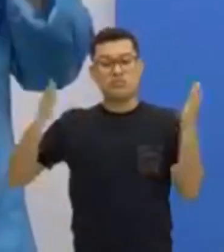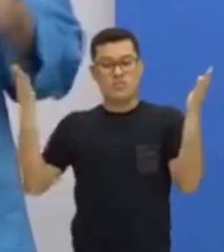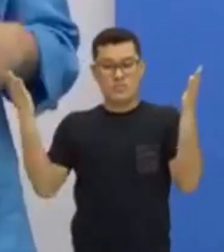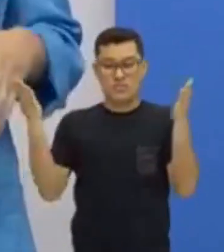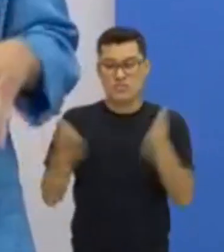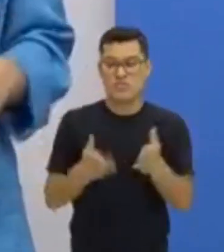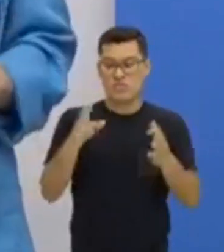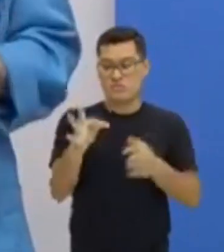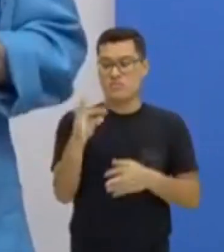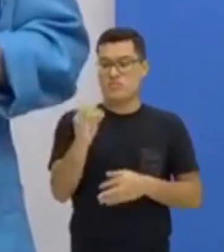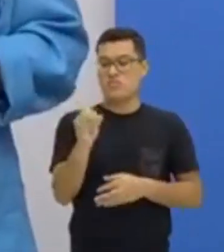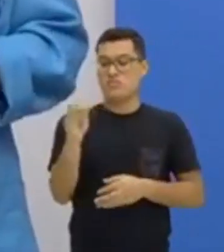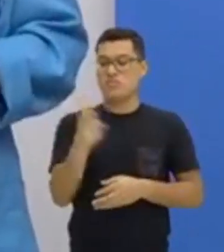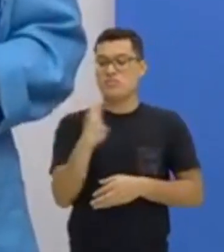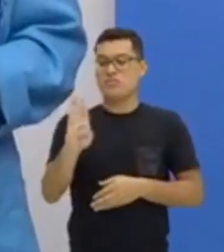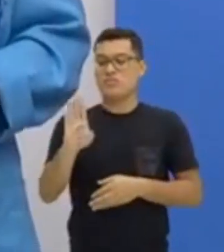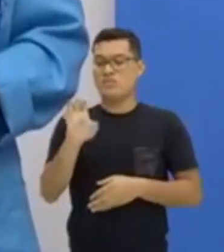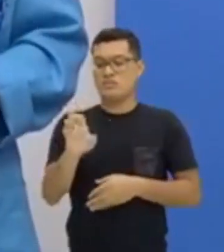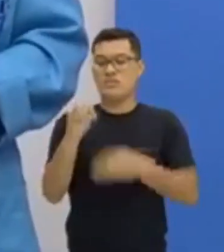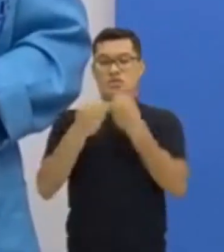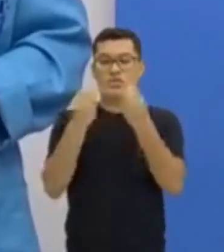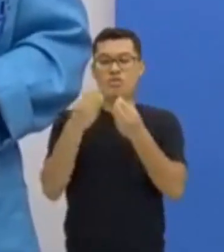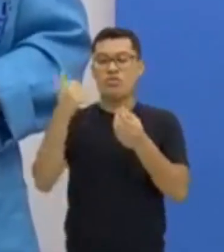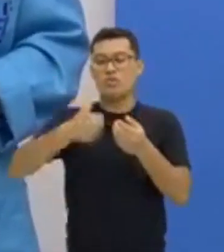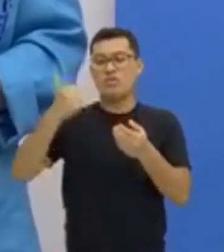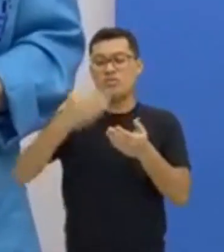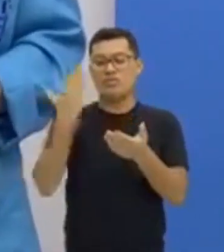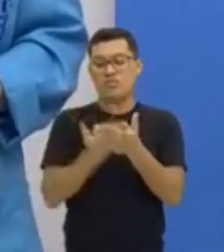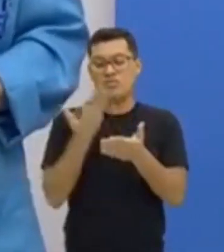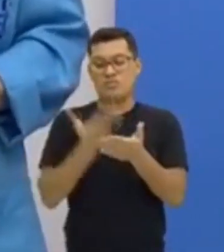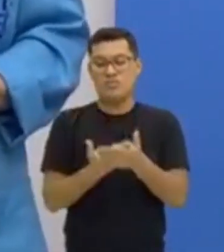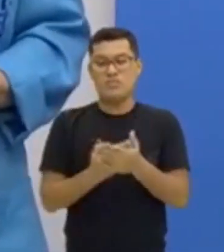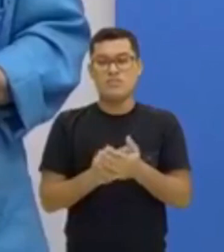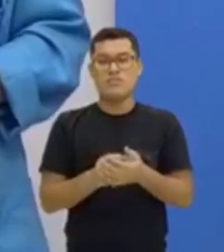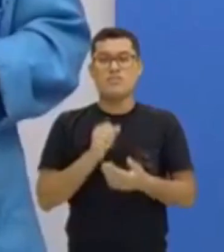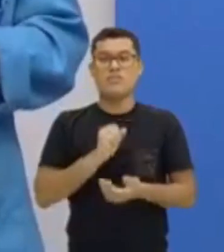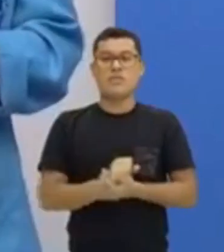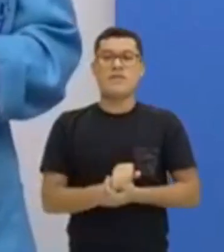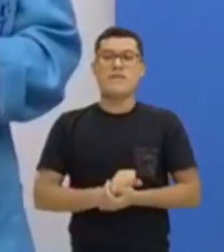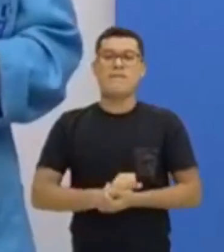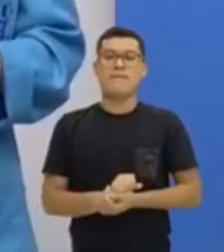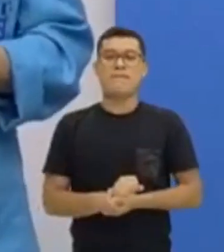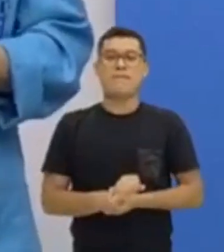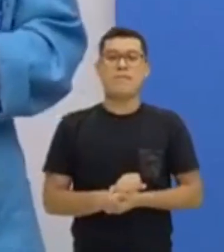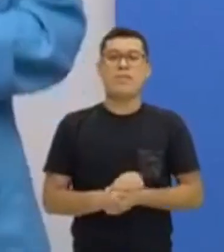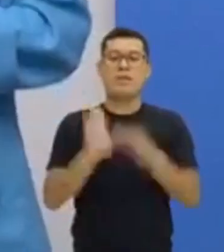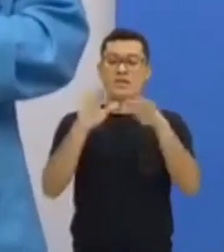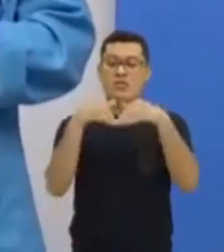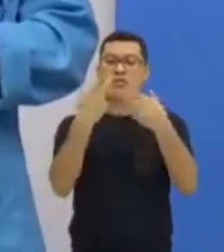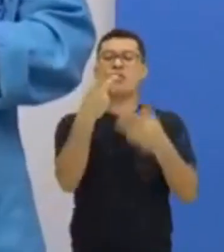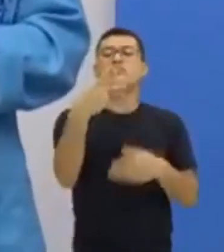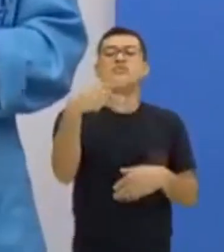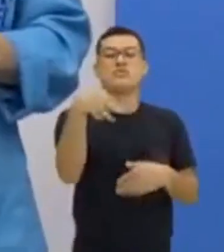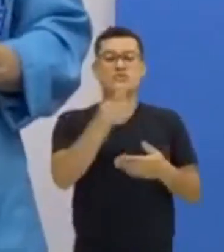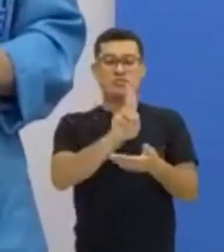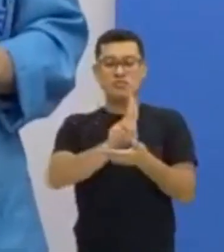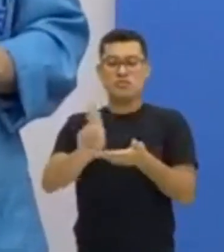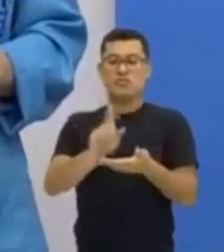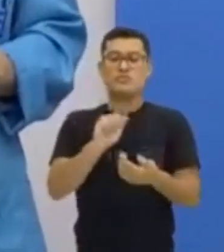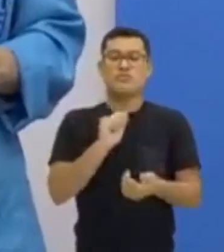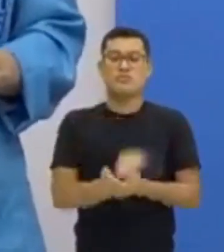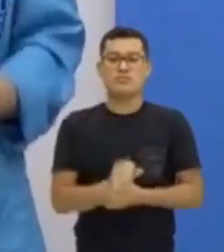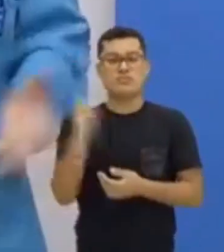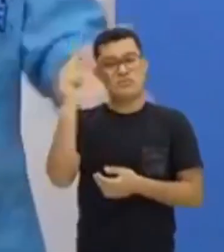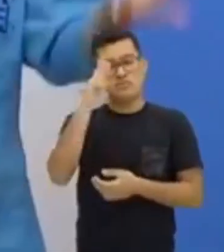verbo to be vai estar presente. Como na primeira aula, ele esteve no what's your name, qual é o seu nome. Viu?